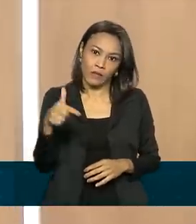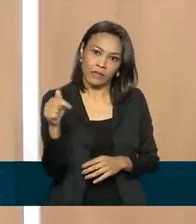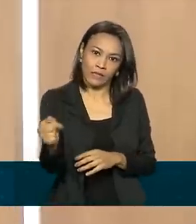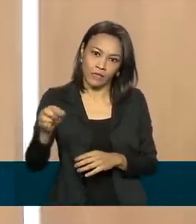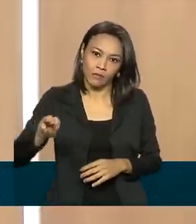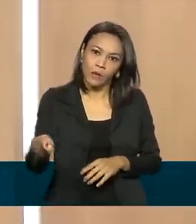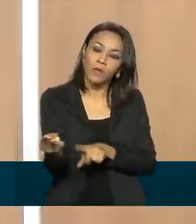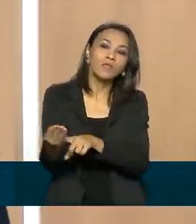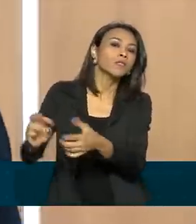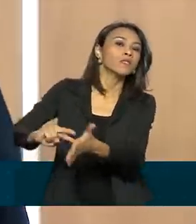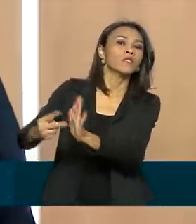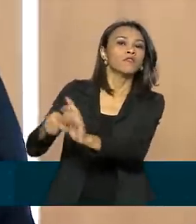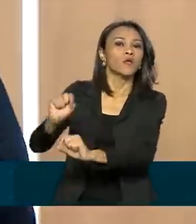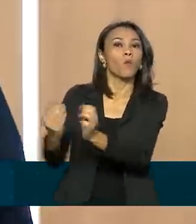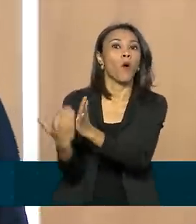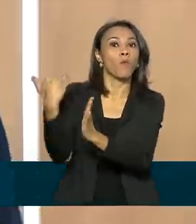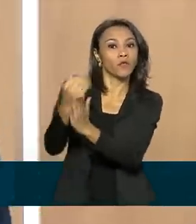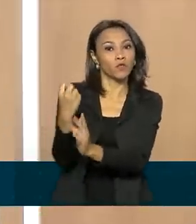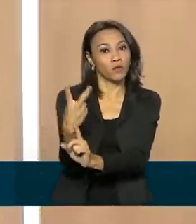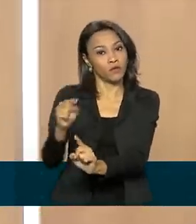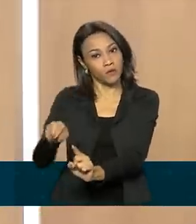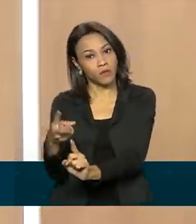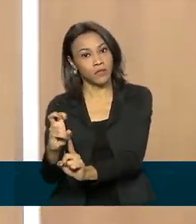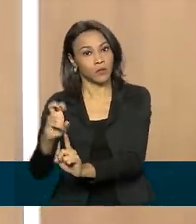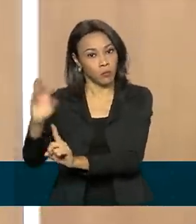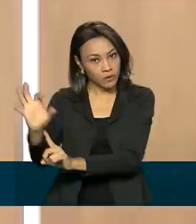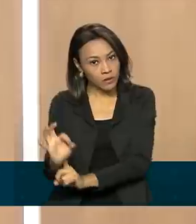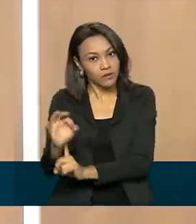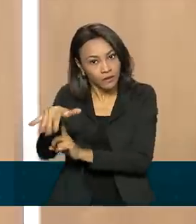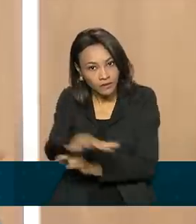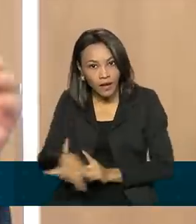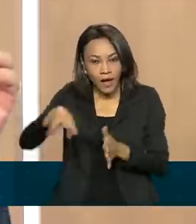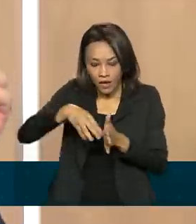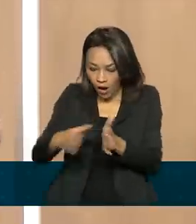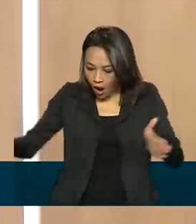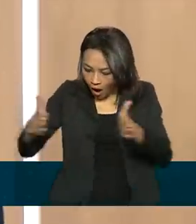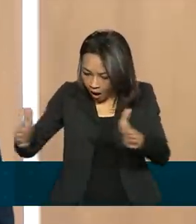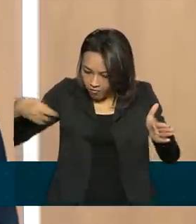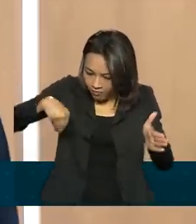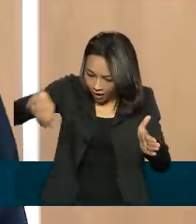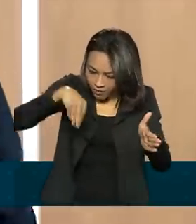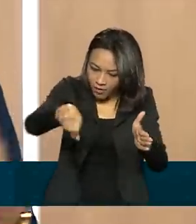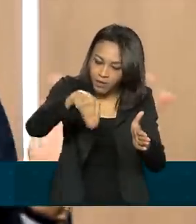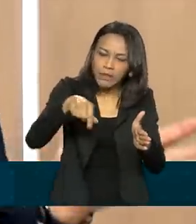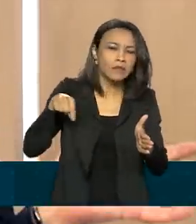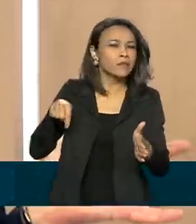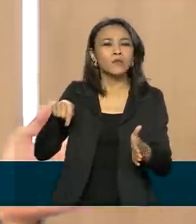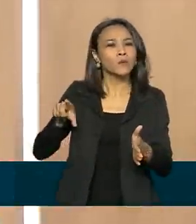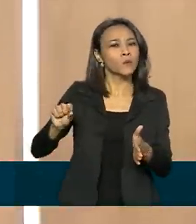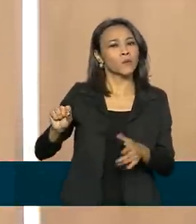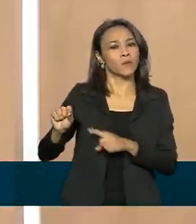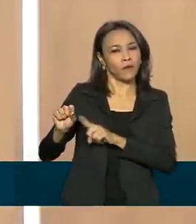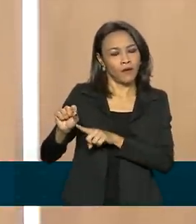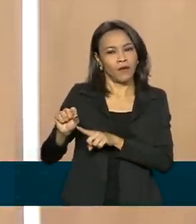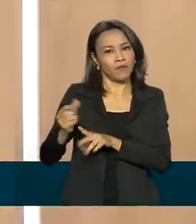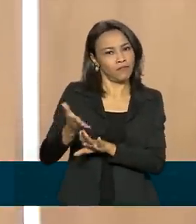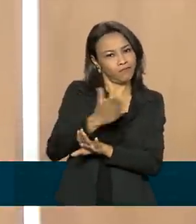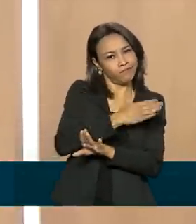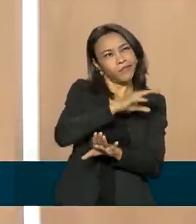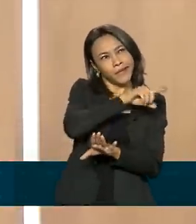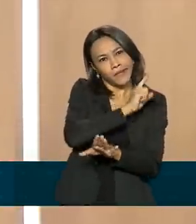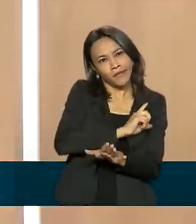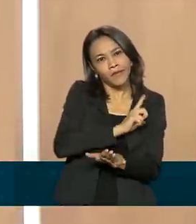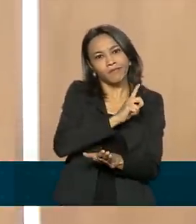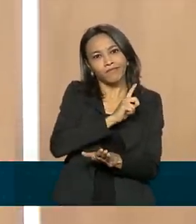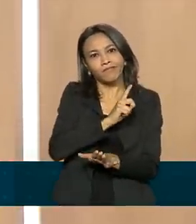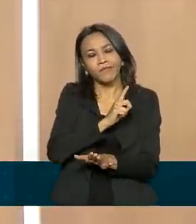representa também um aumento de 2,5% na área plantada. Isso se deve a, não apenas a quebra da safra do ano passado, mas também